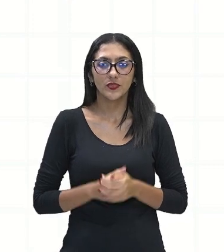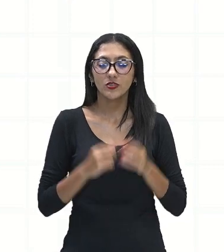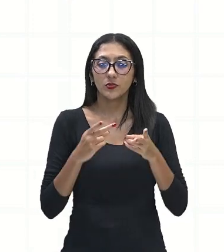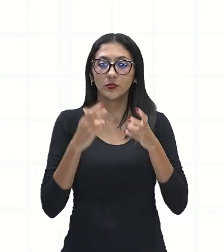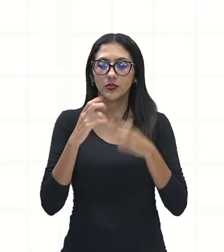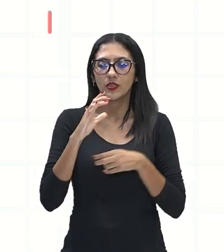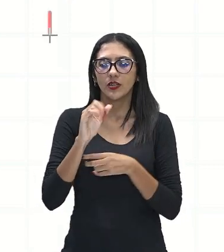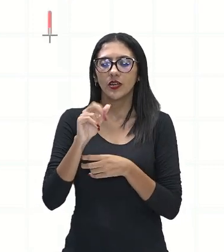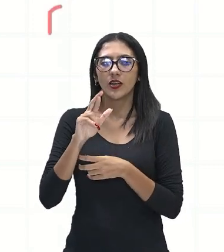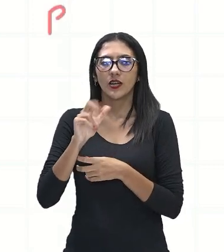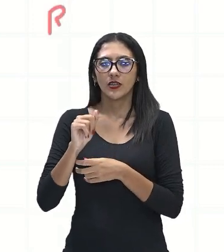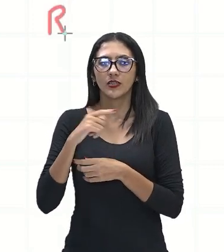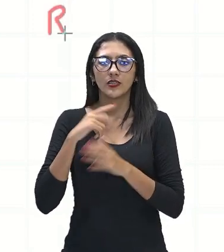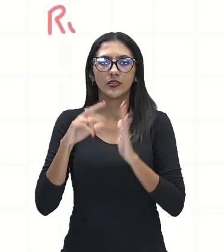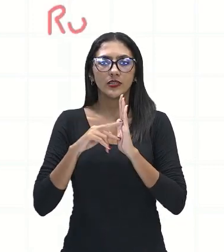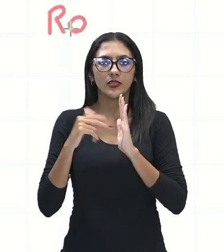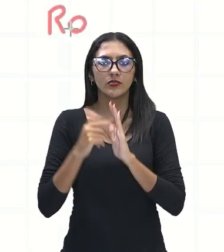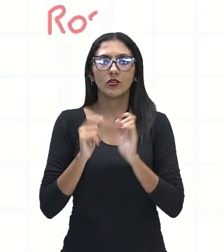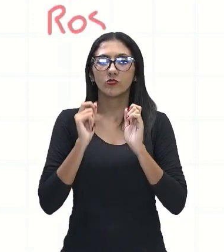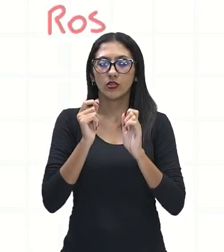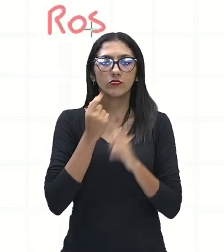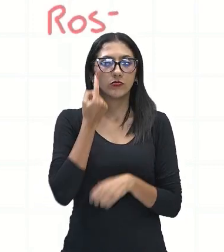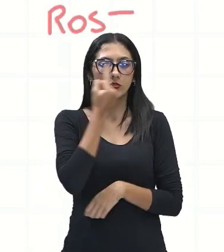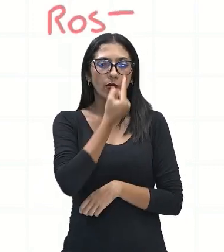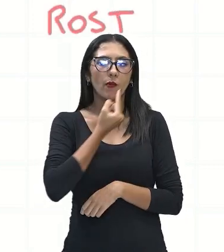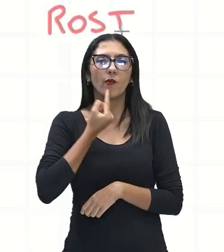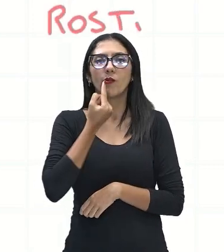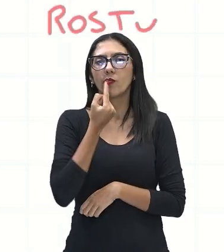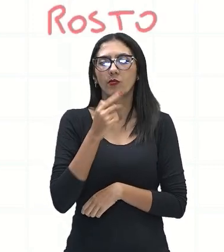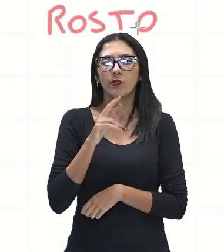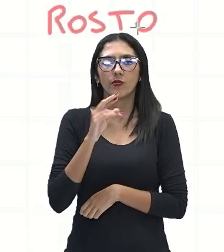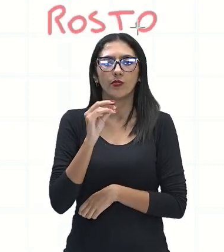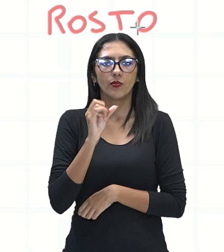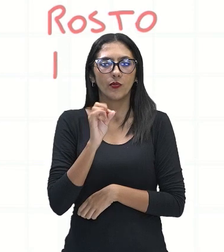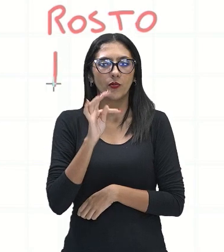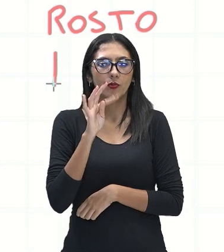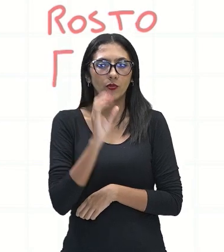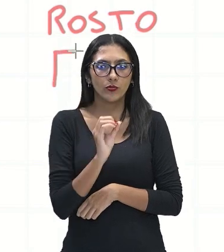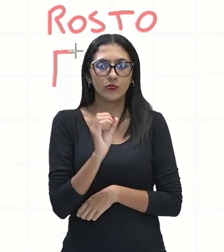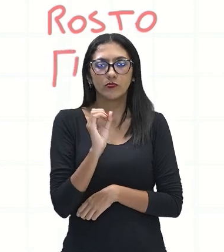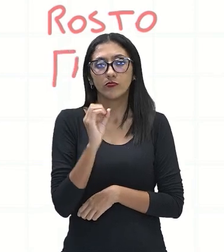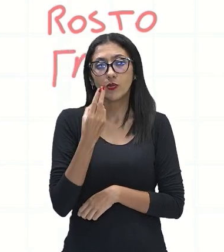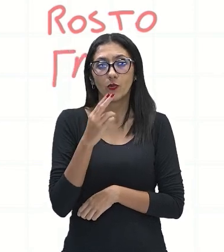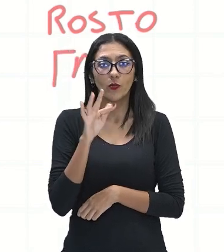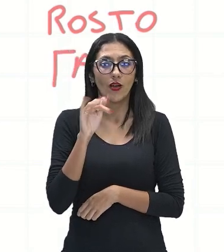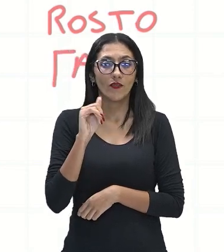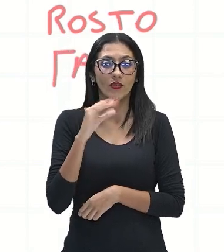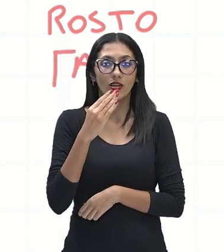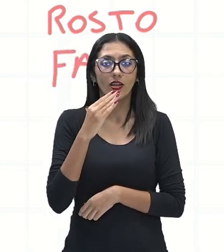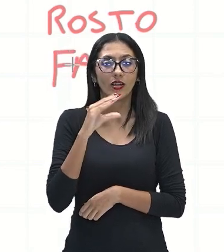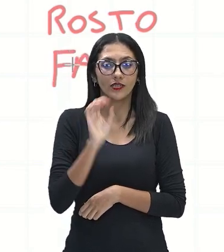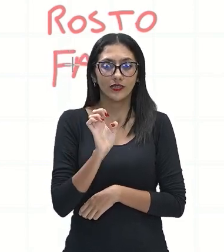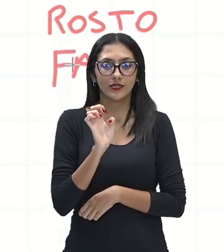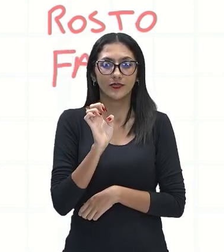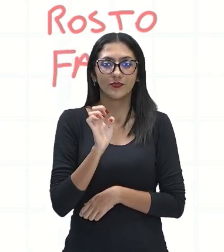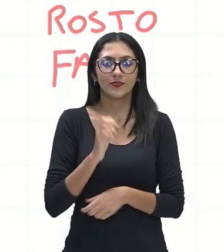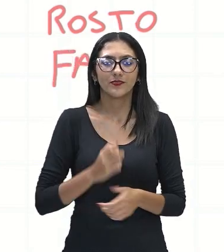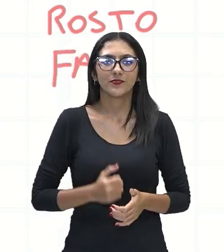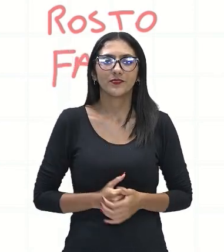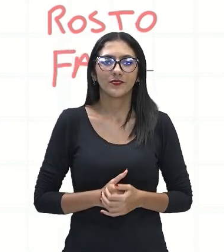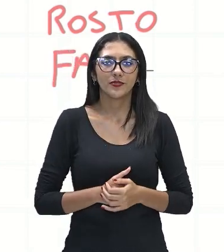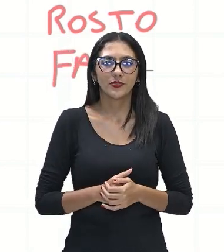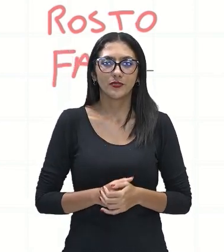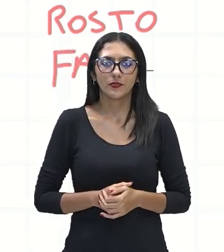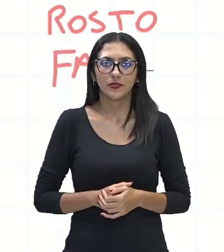está no sentido de quê? De rosto, né? De face. Observem aí, ó. Eu